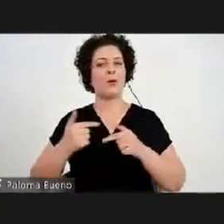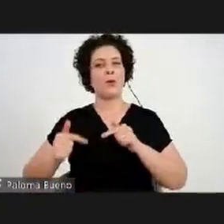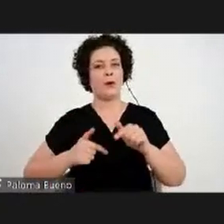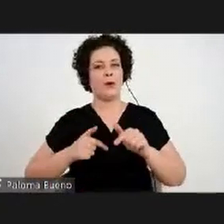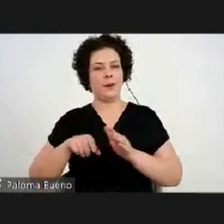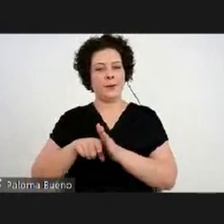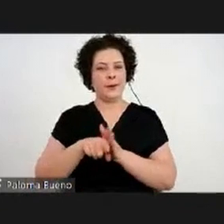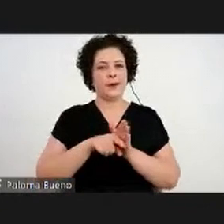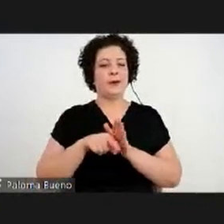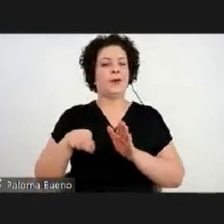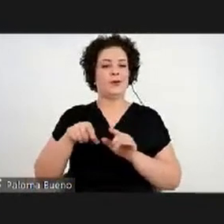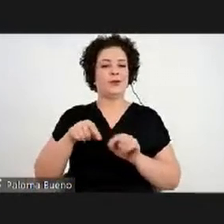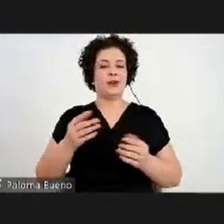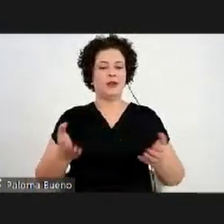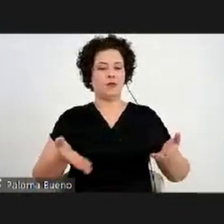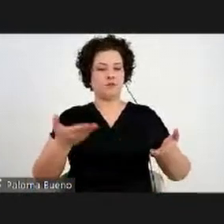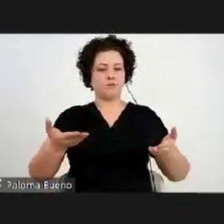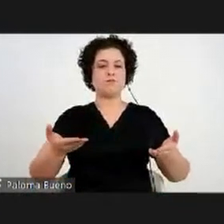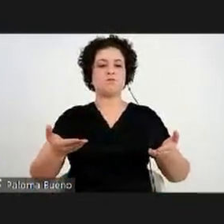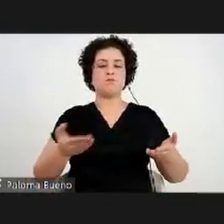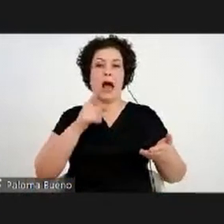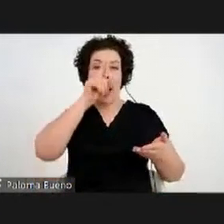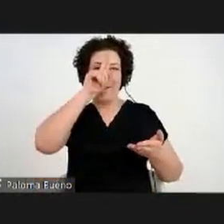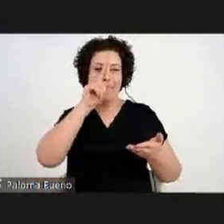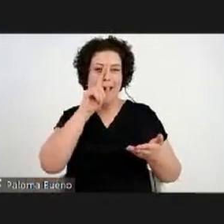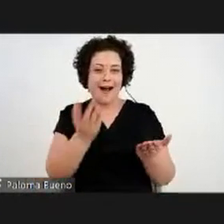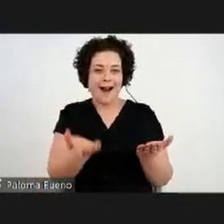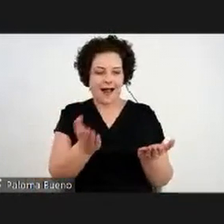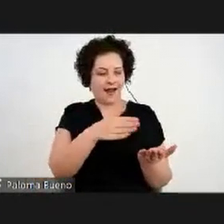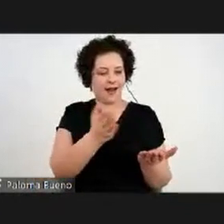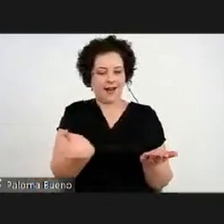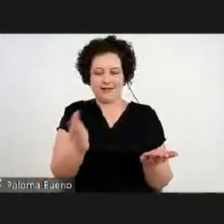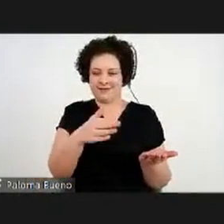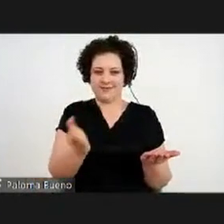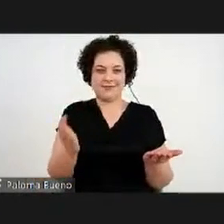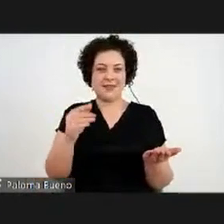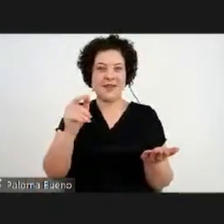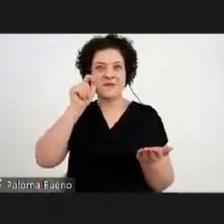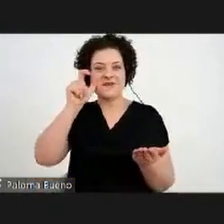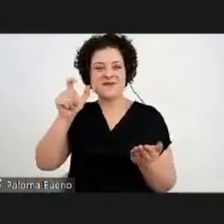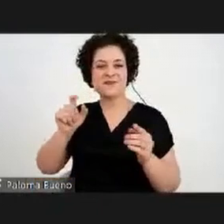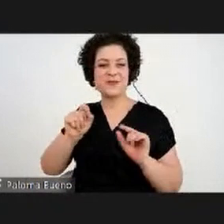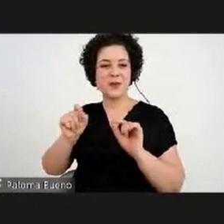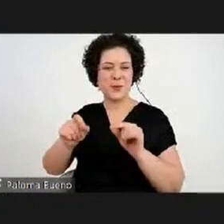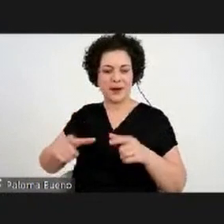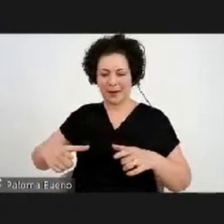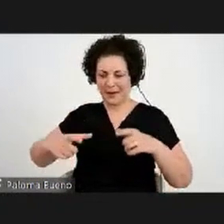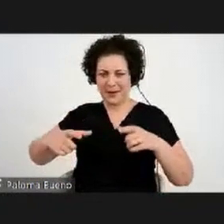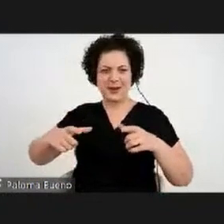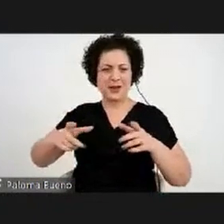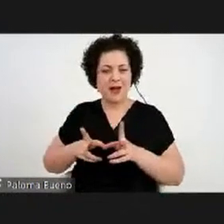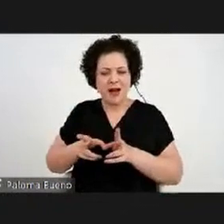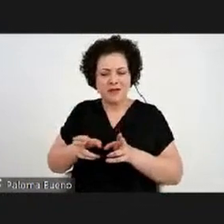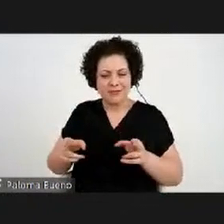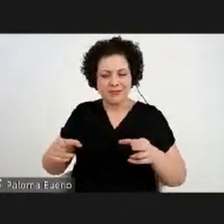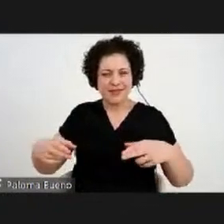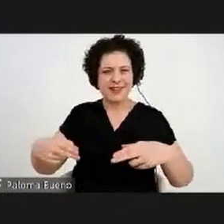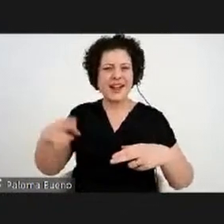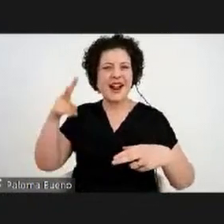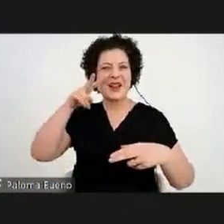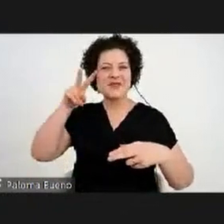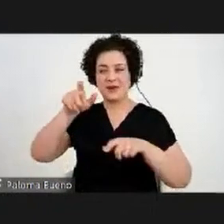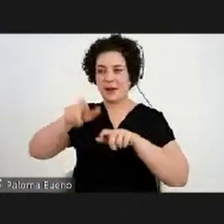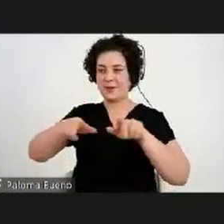feitos por páginas, com páginas amarelas e aí traz, é muito interessante porque isso traz as memórias das